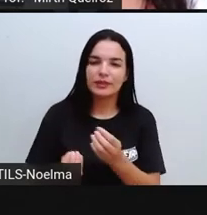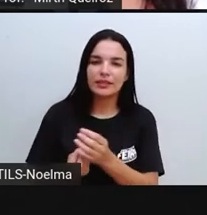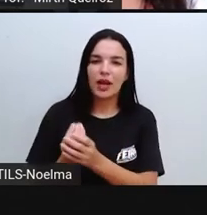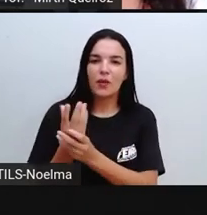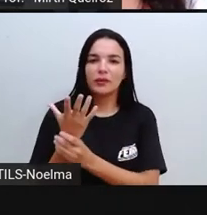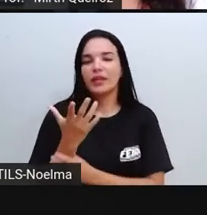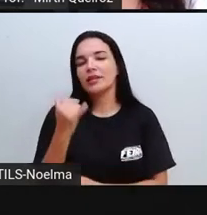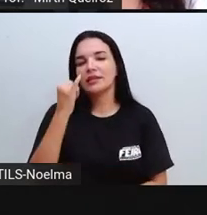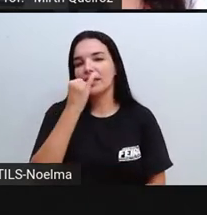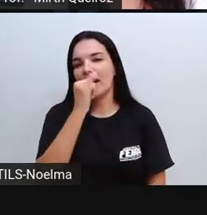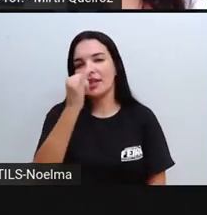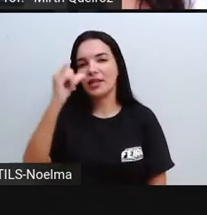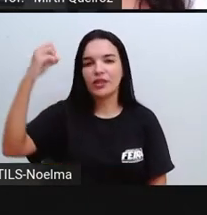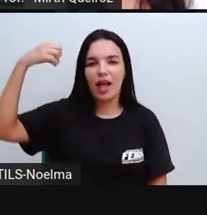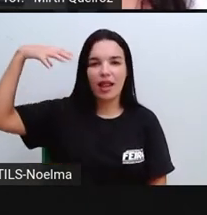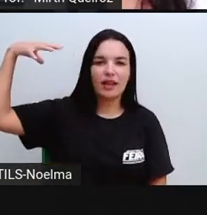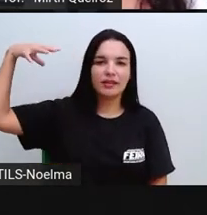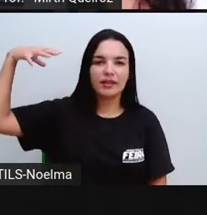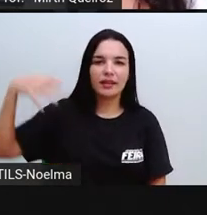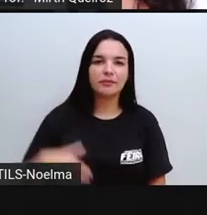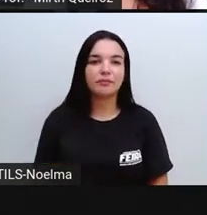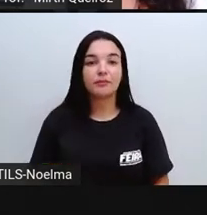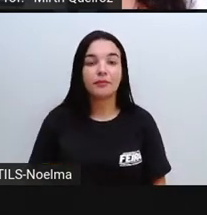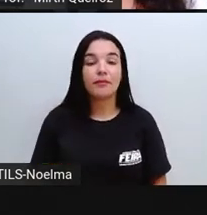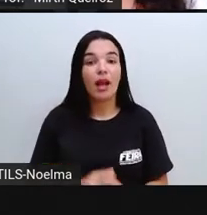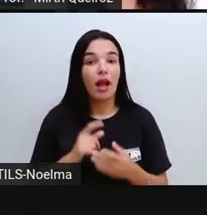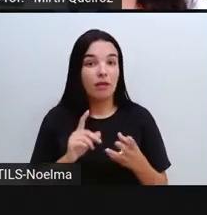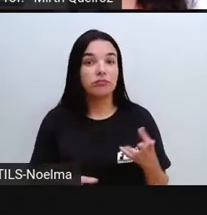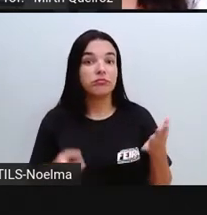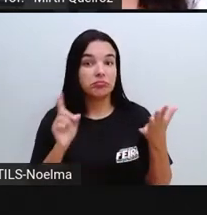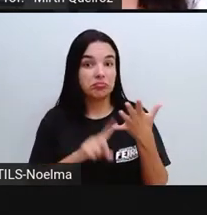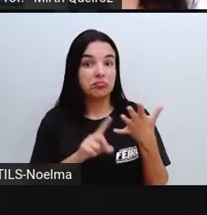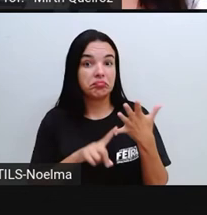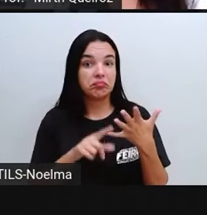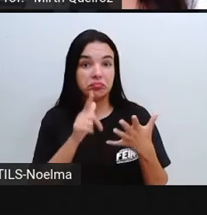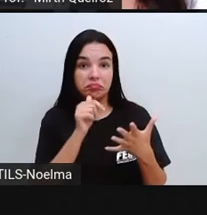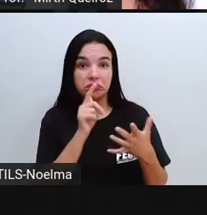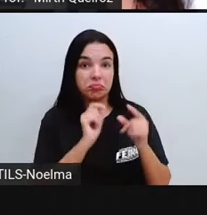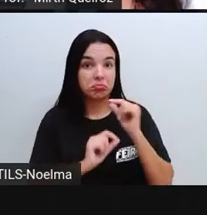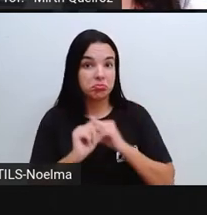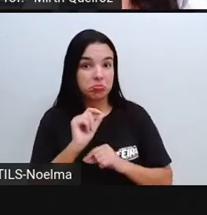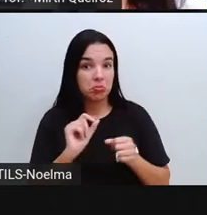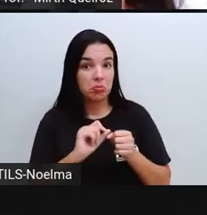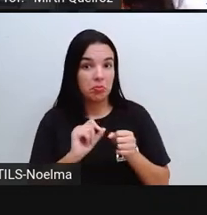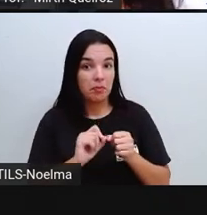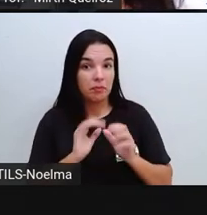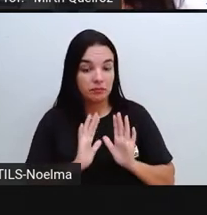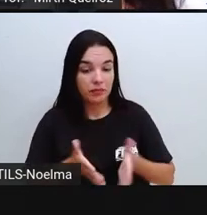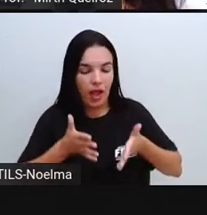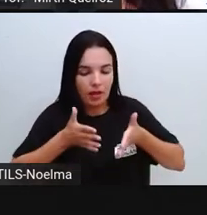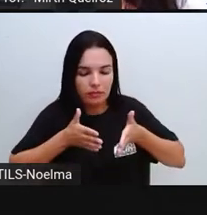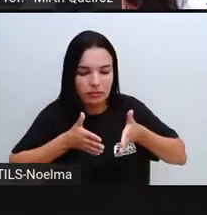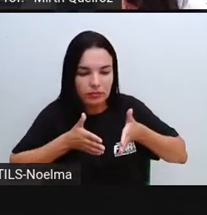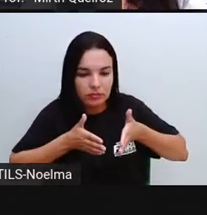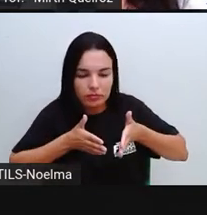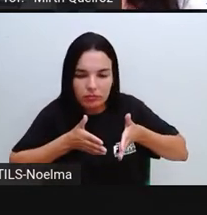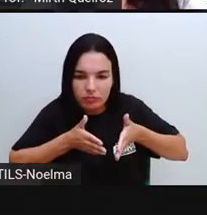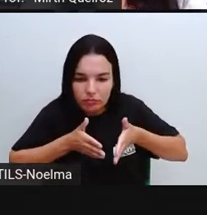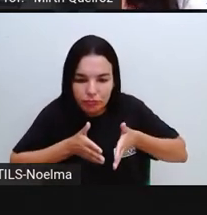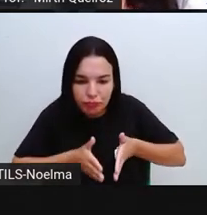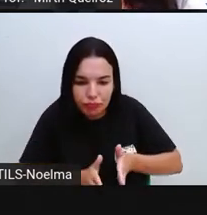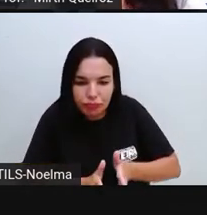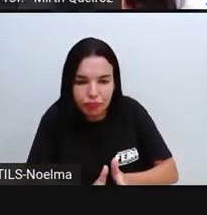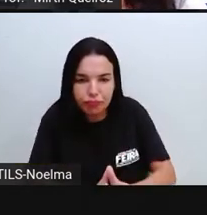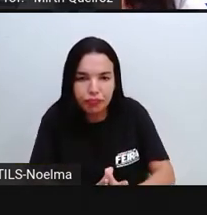à energia elétrica. A água, uma vez que forneceu sua energia, ela é conduzida rio abaixo, através do canal de